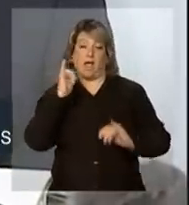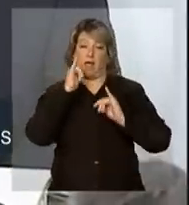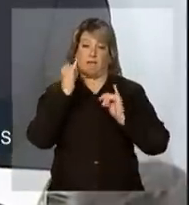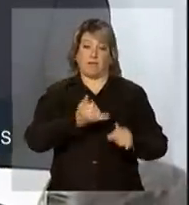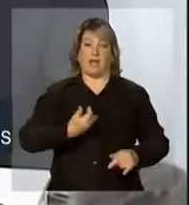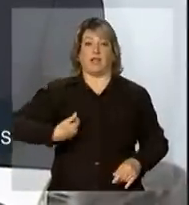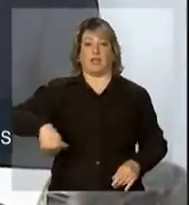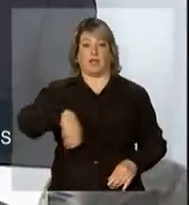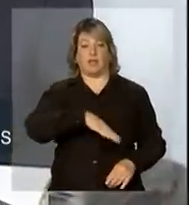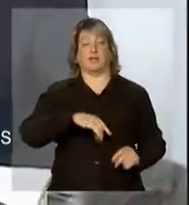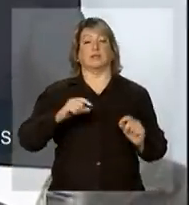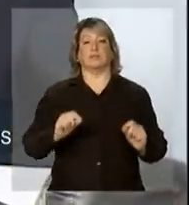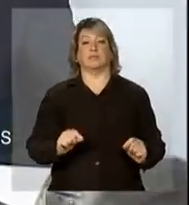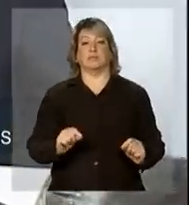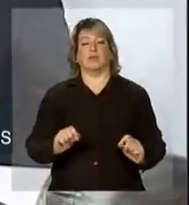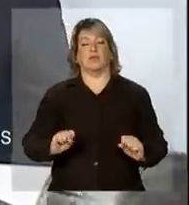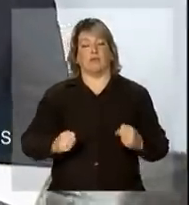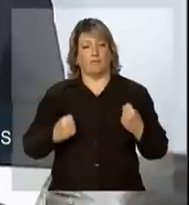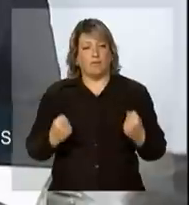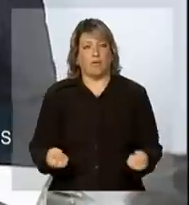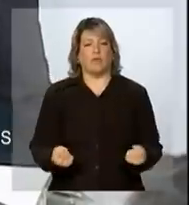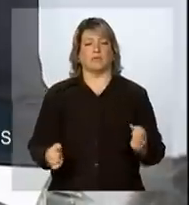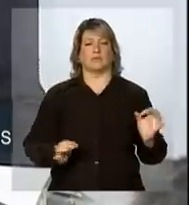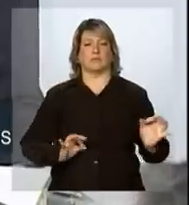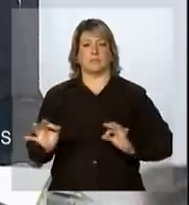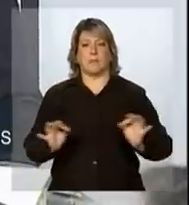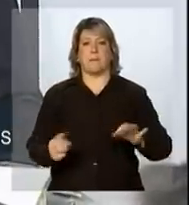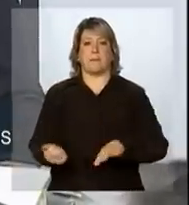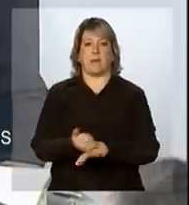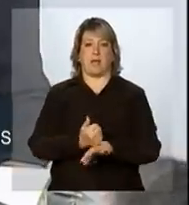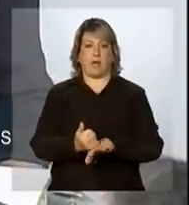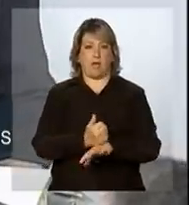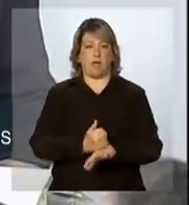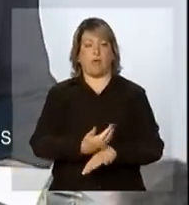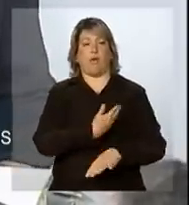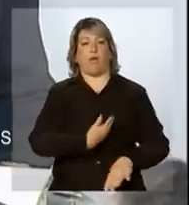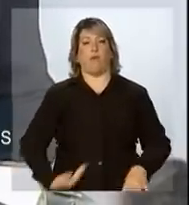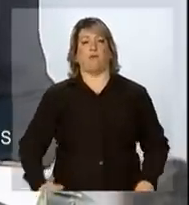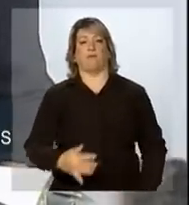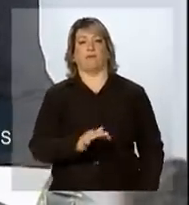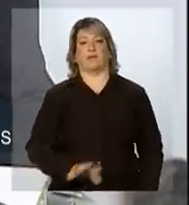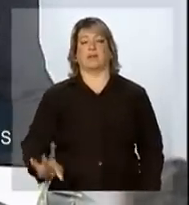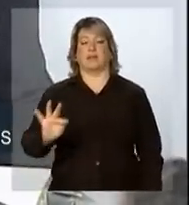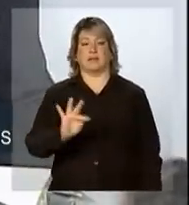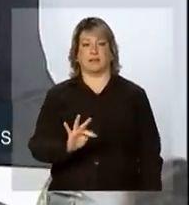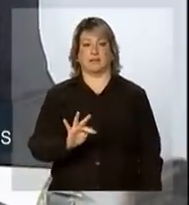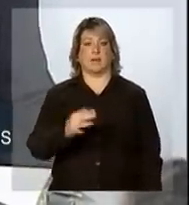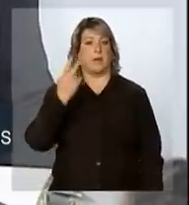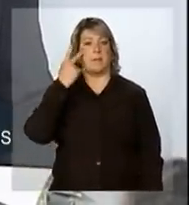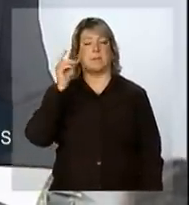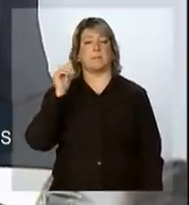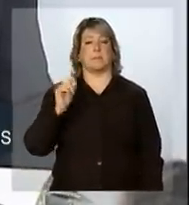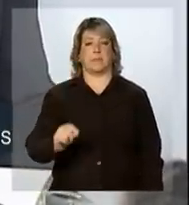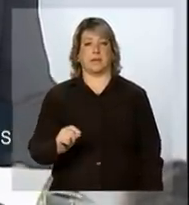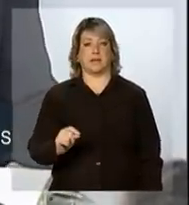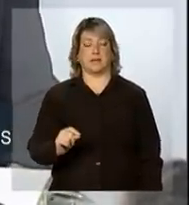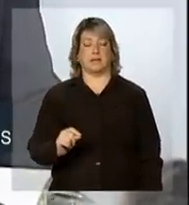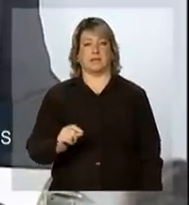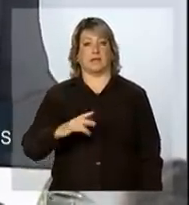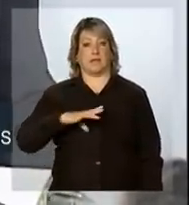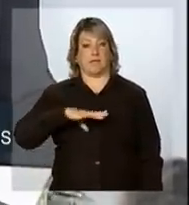grande esforço de melhor estruturar o governo federal para o